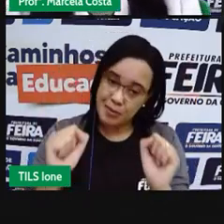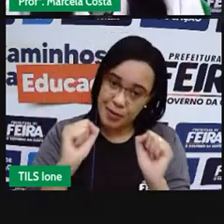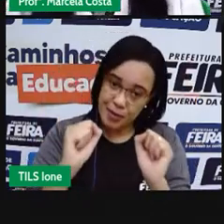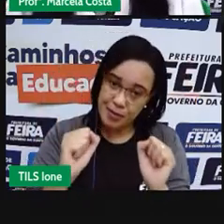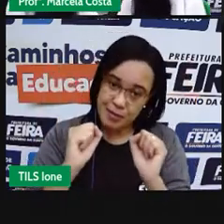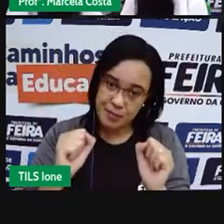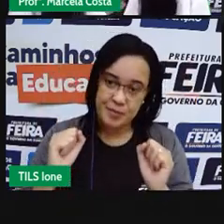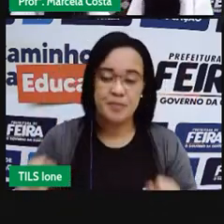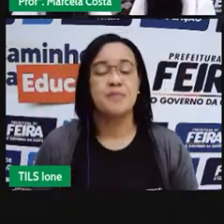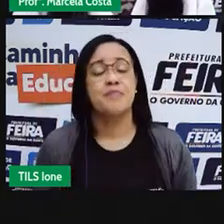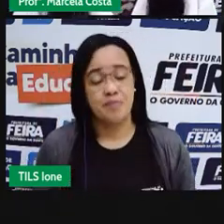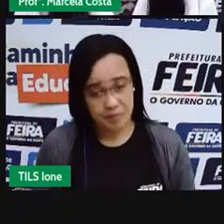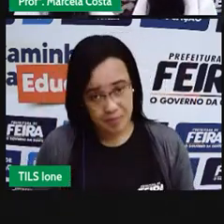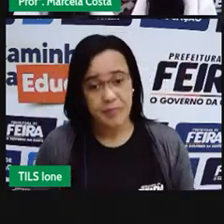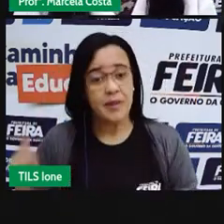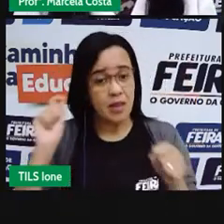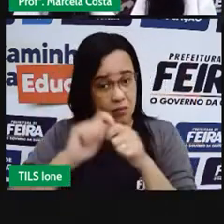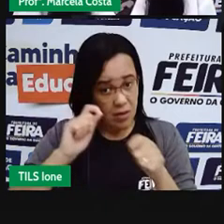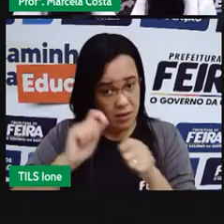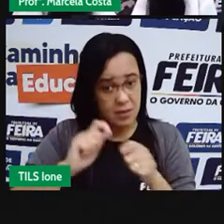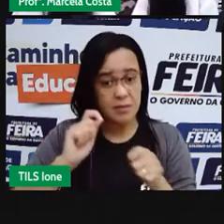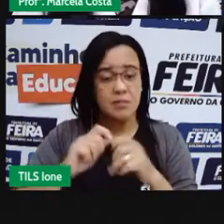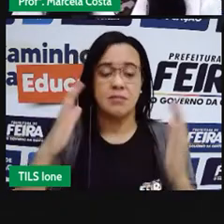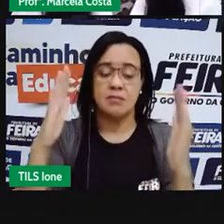Então, gente pode fazer em casa mesmo.